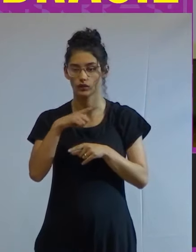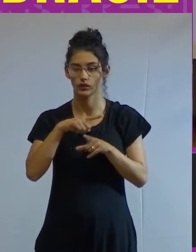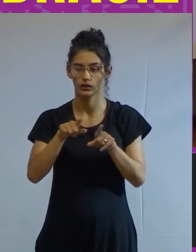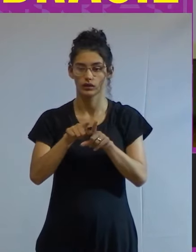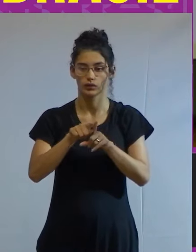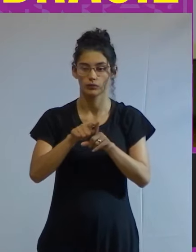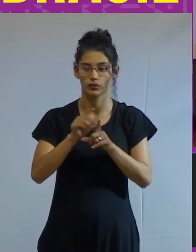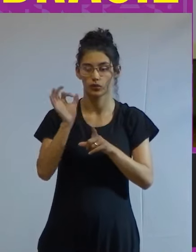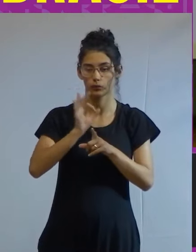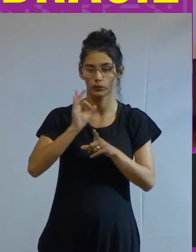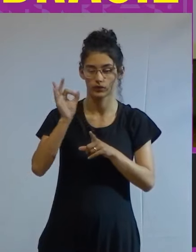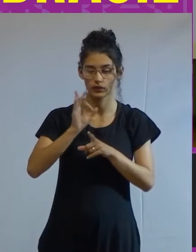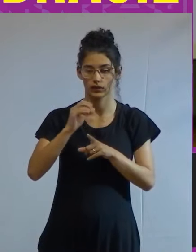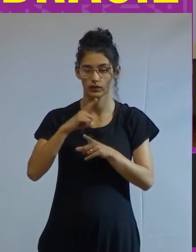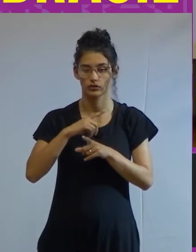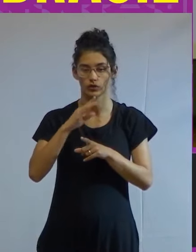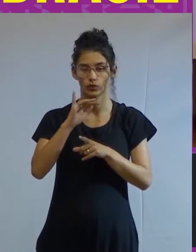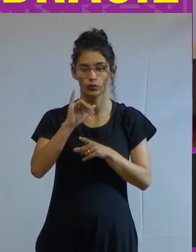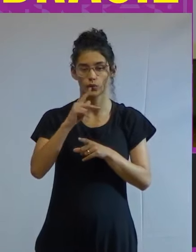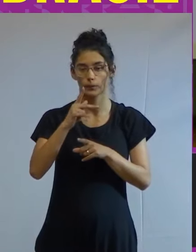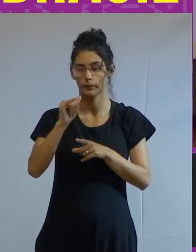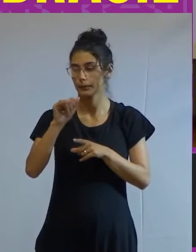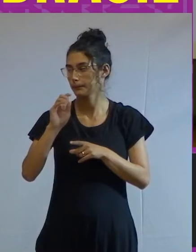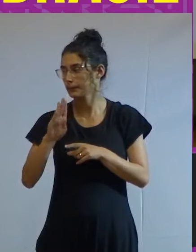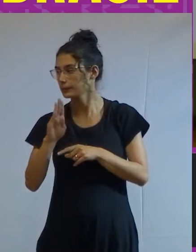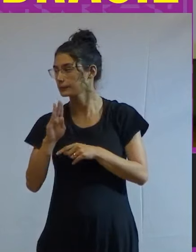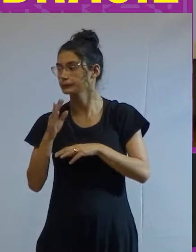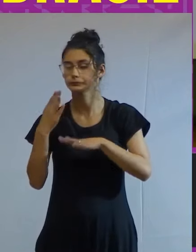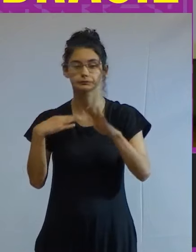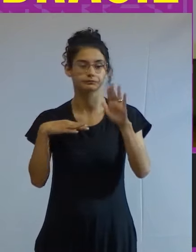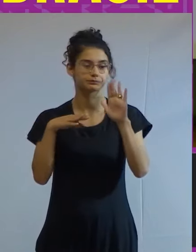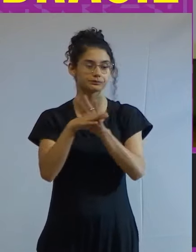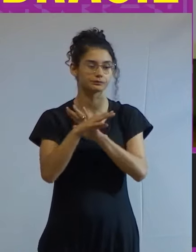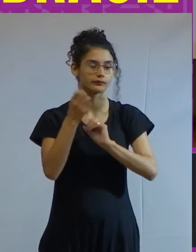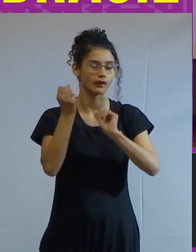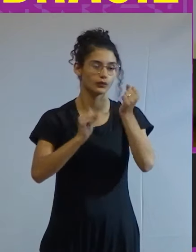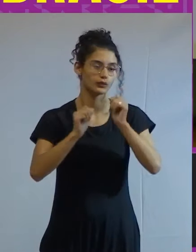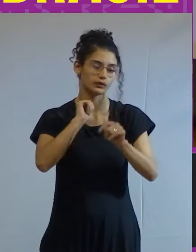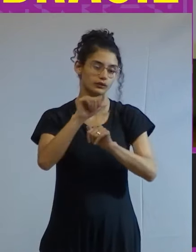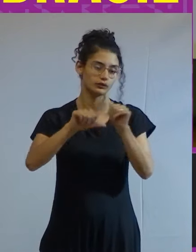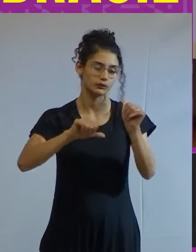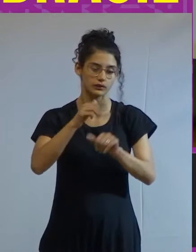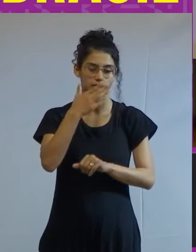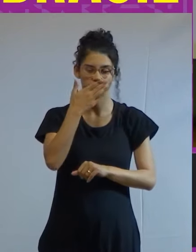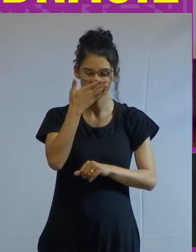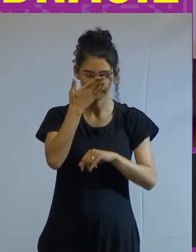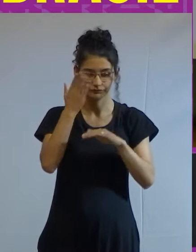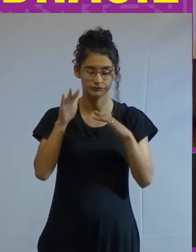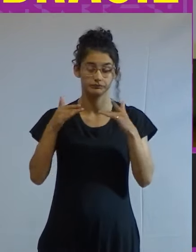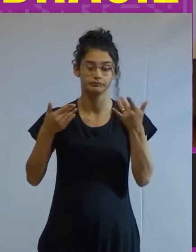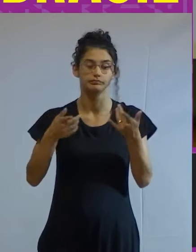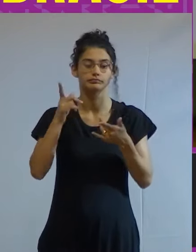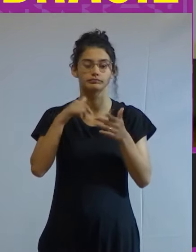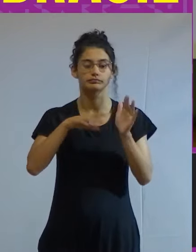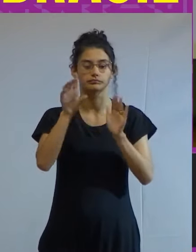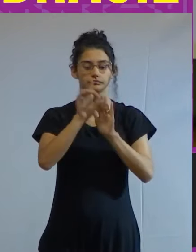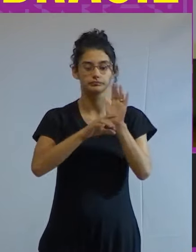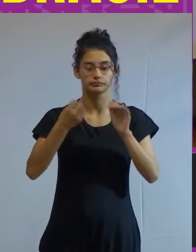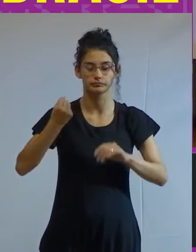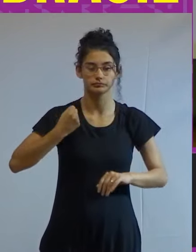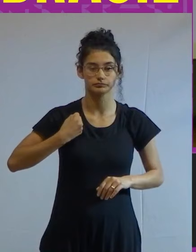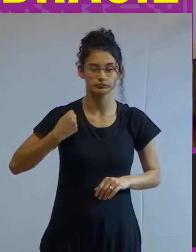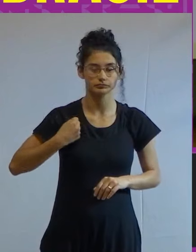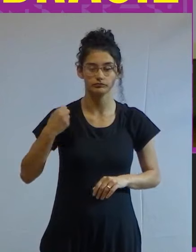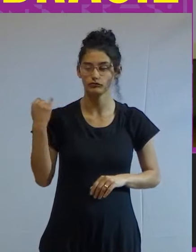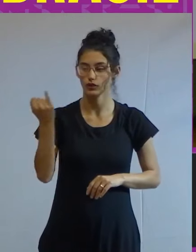porcentagem do PIB eles superaram a indústria de transformação mas isso é um dado numérico o que